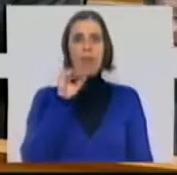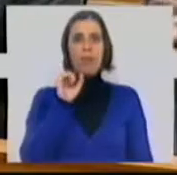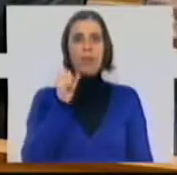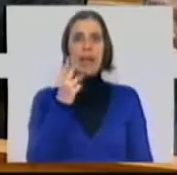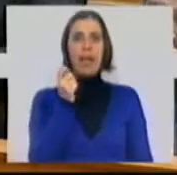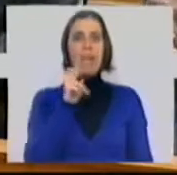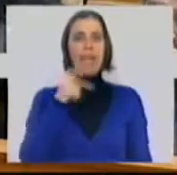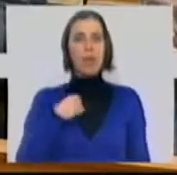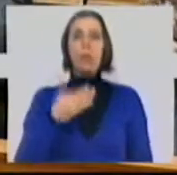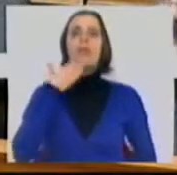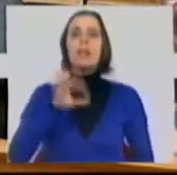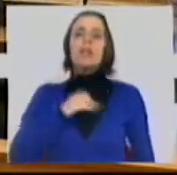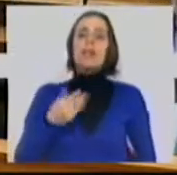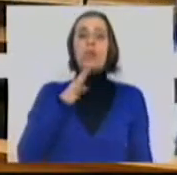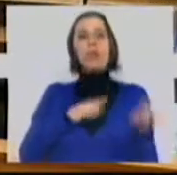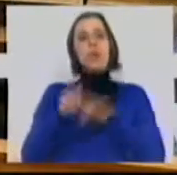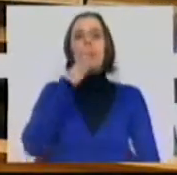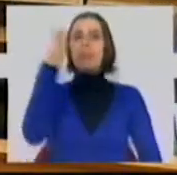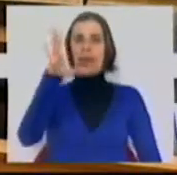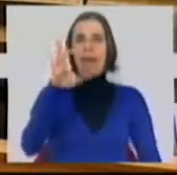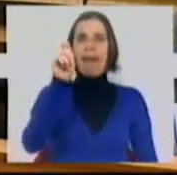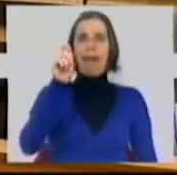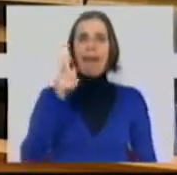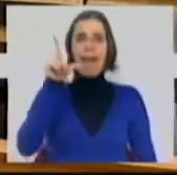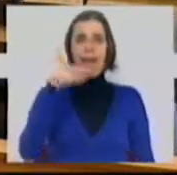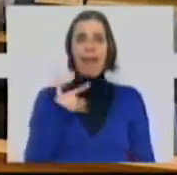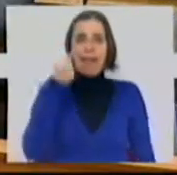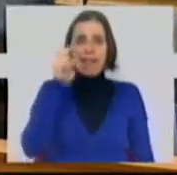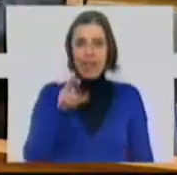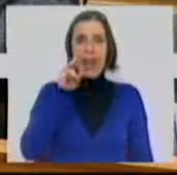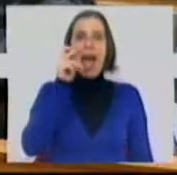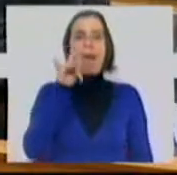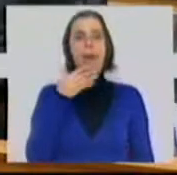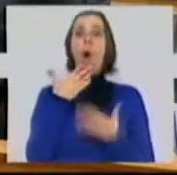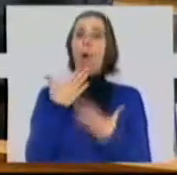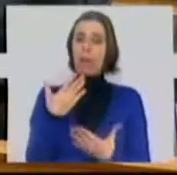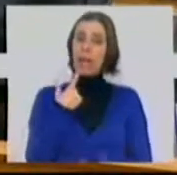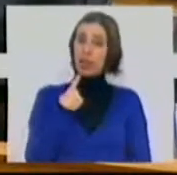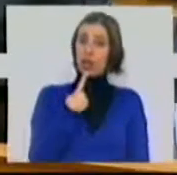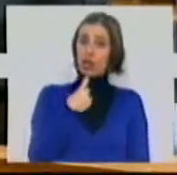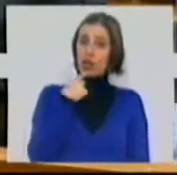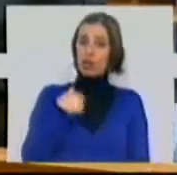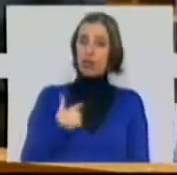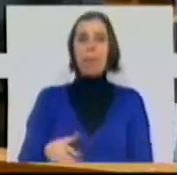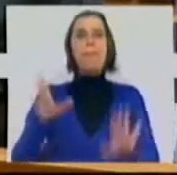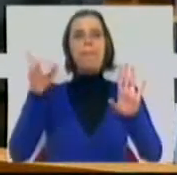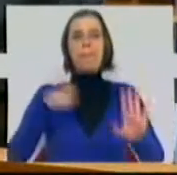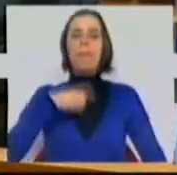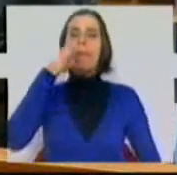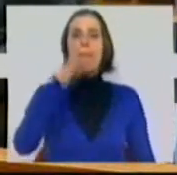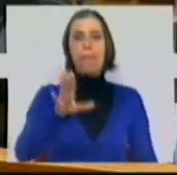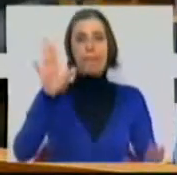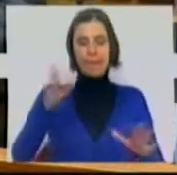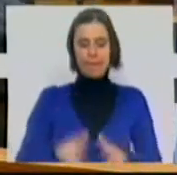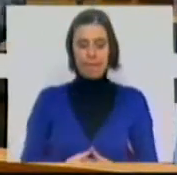Obrigado, Sr. Presidente. Sr. Deputado Hélder Amaral, agradecer-lhe também as questões que colocou, mas deixe-me dizer